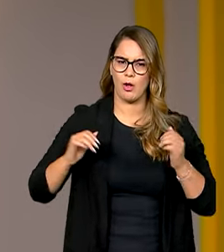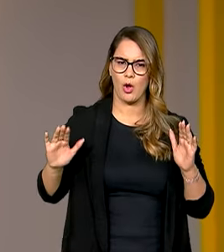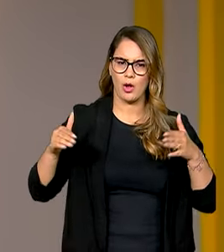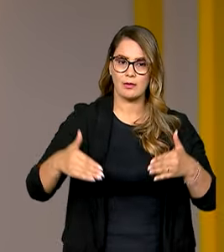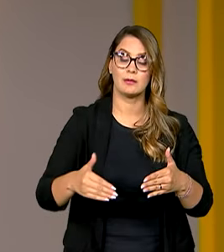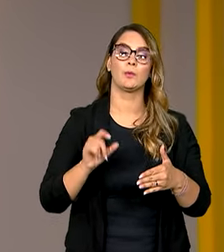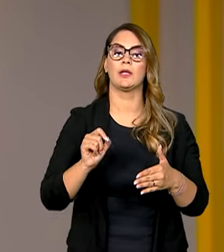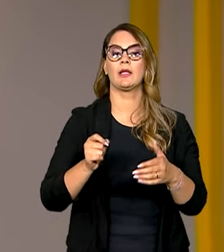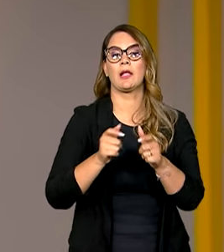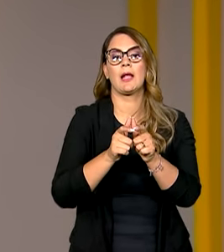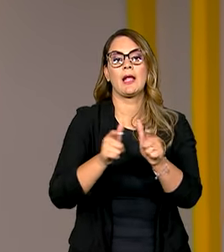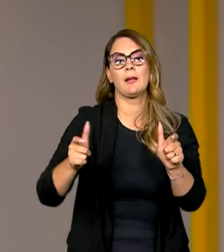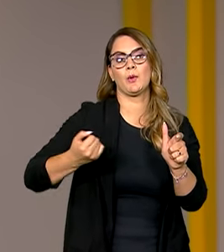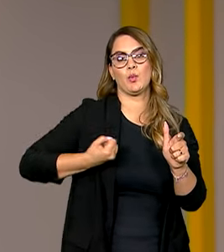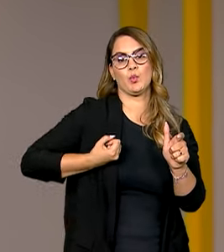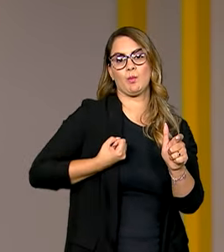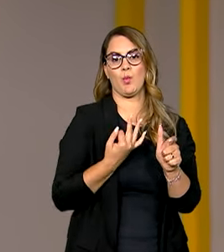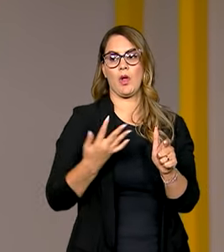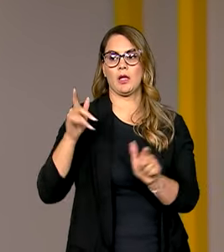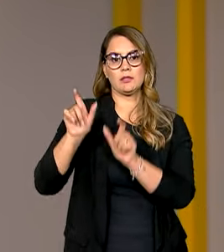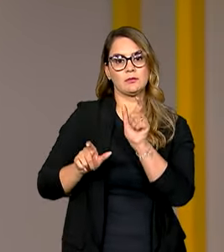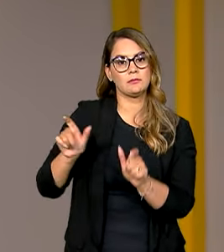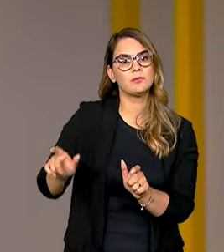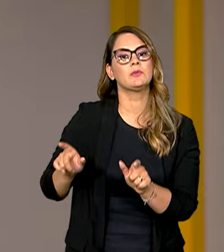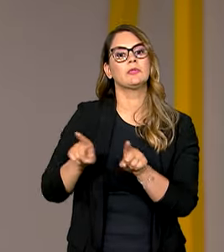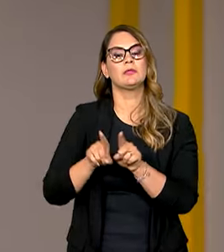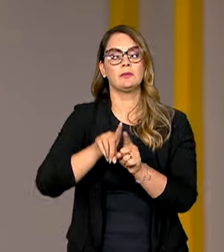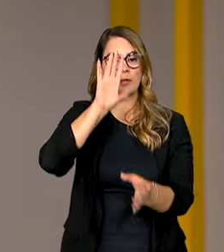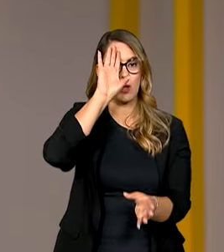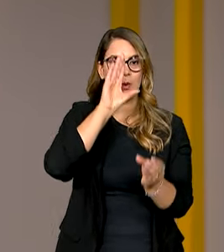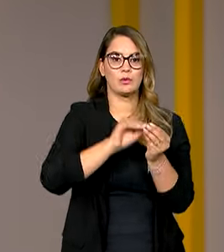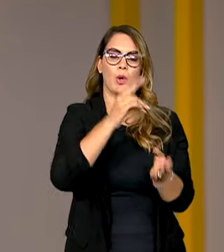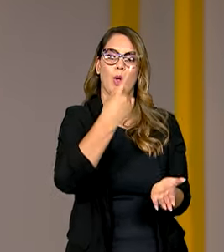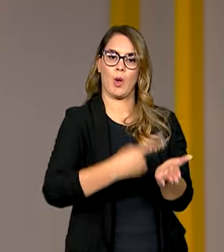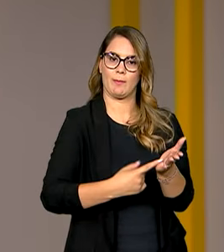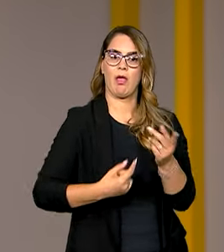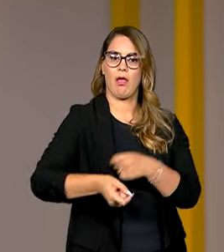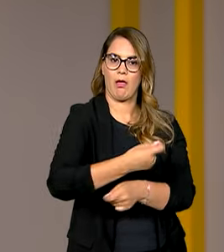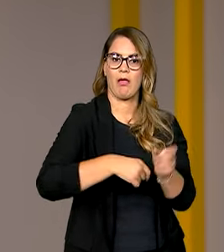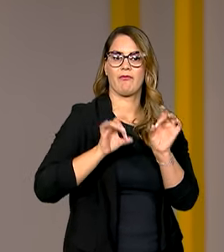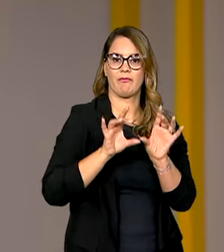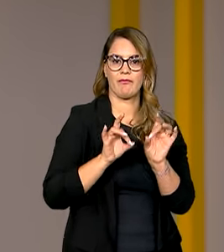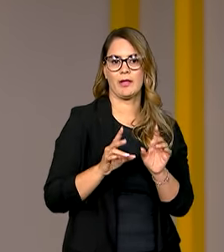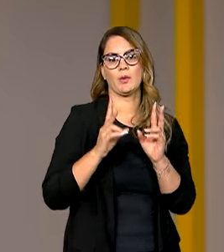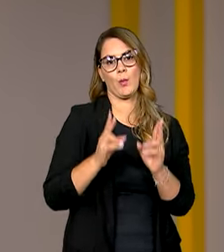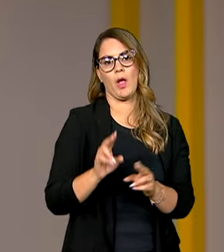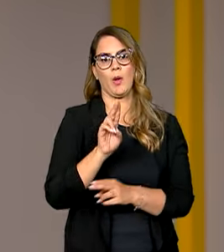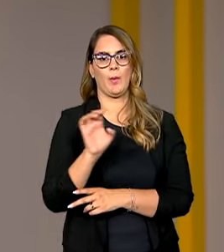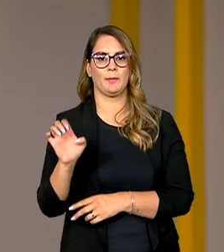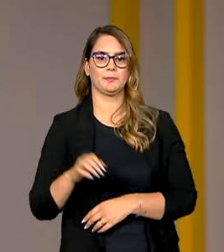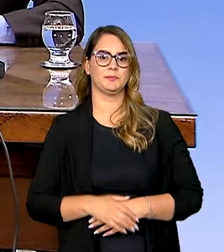concentrados na ampliação do número de integrantes do bloco e na conclusão de acordos comerciais, como com a União